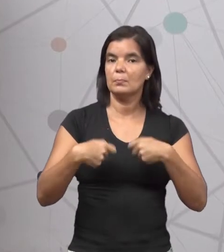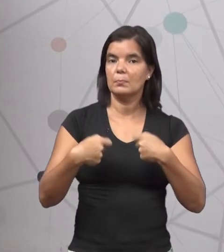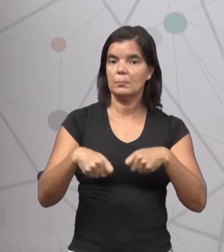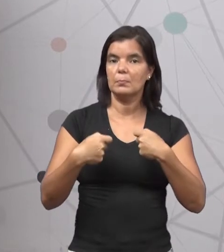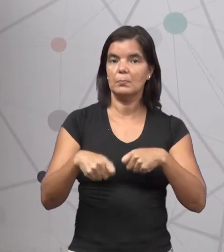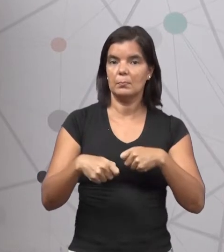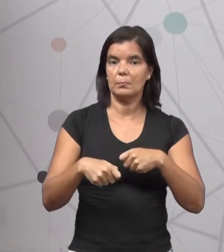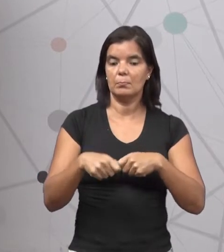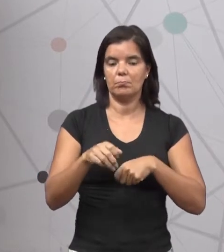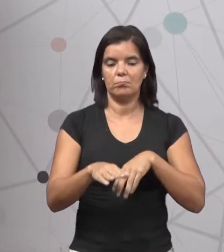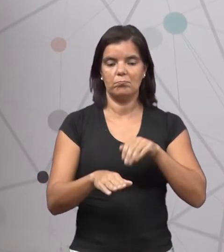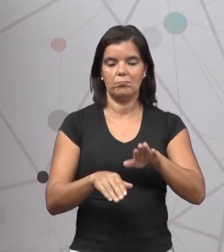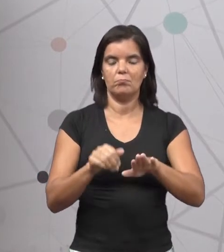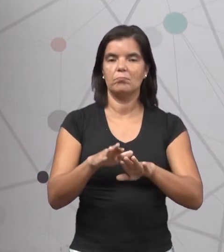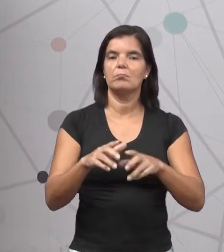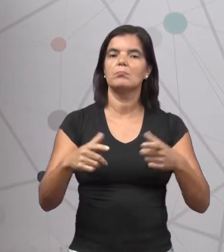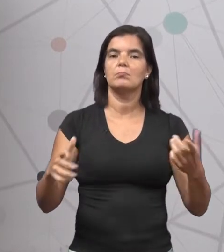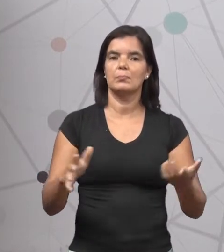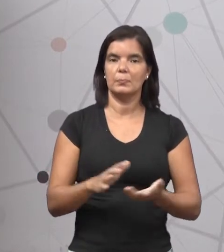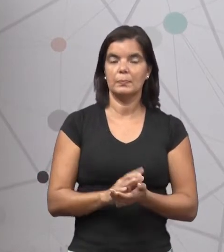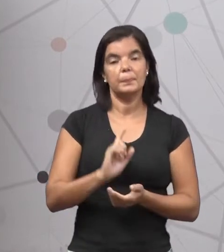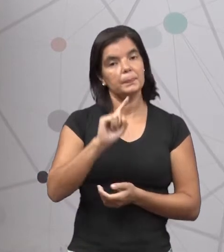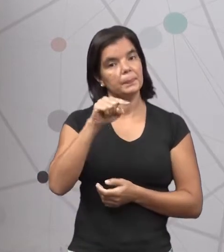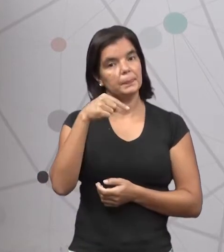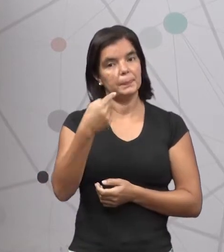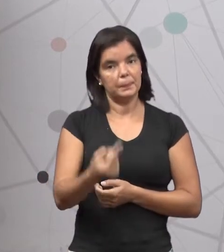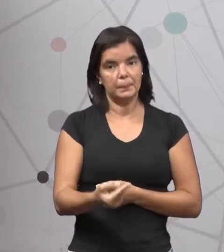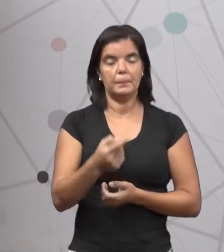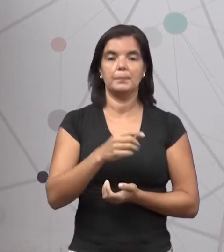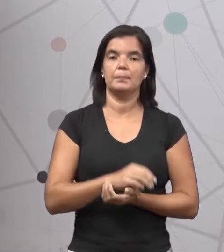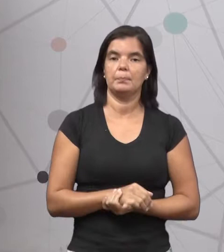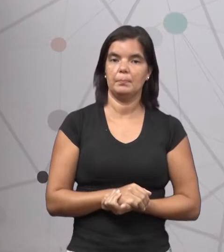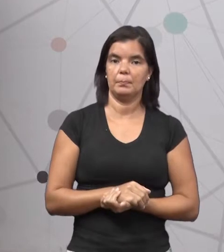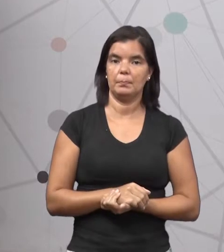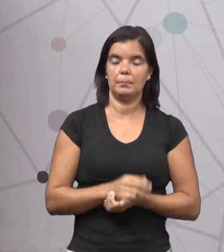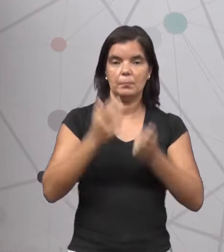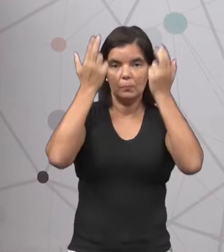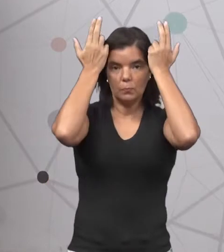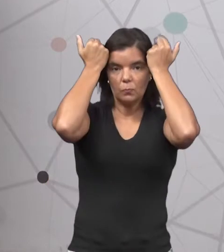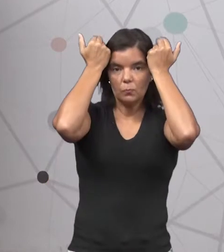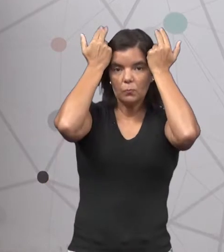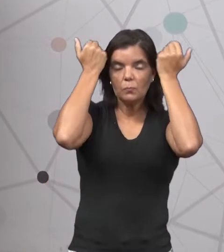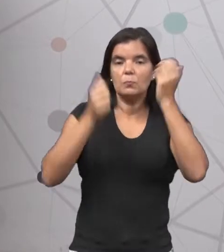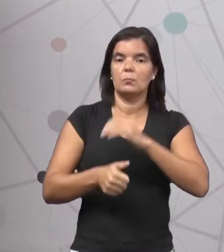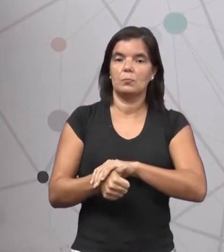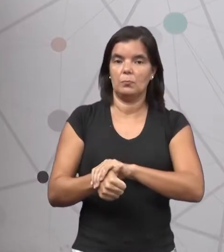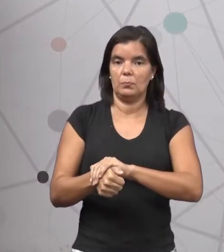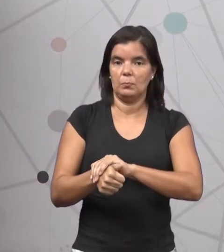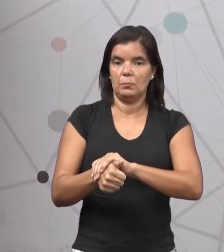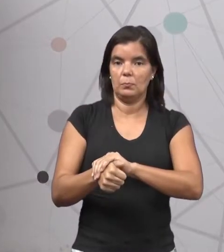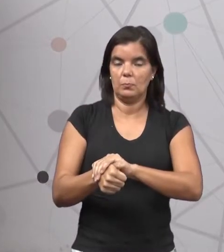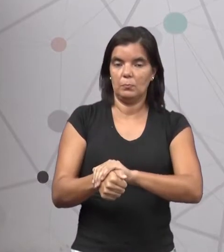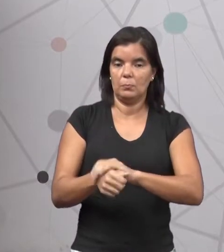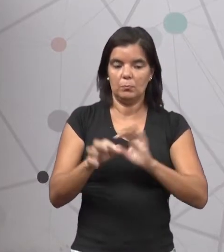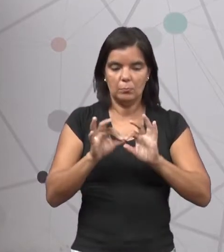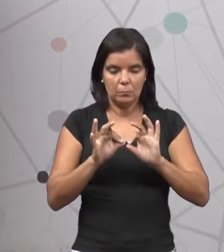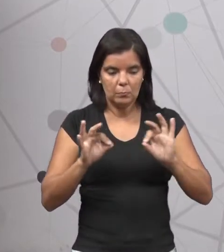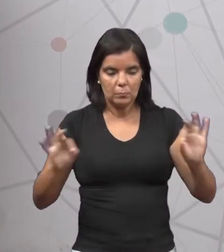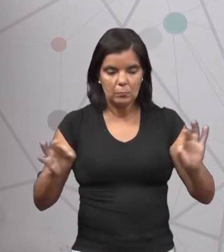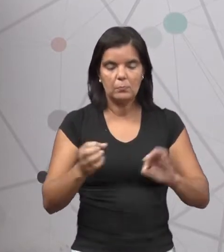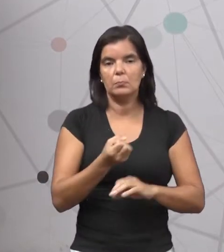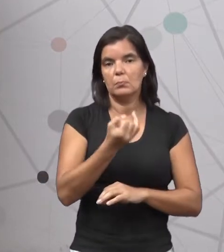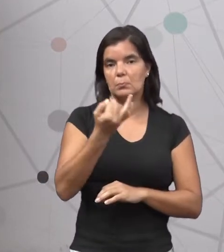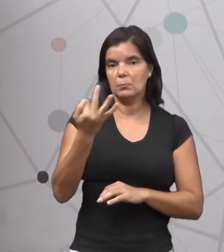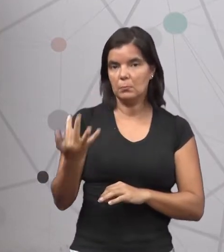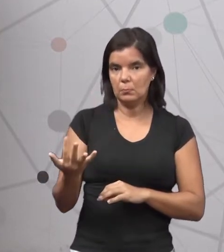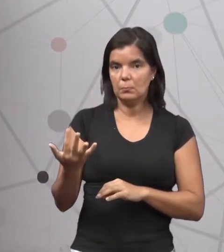dar mais passos. Depois que a lebre e a tartaruga mediram a quantidade